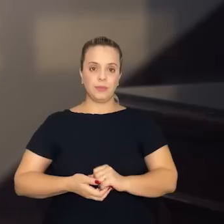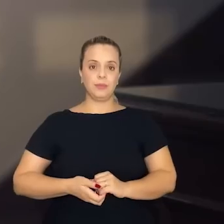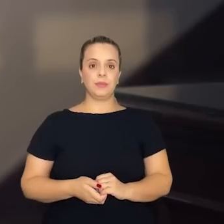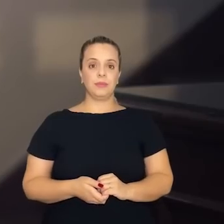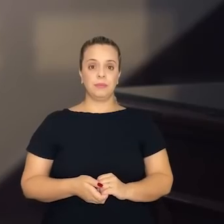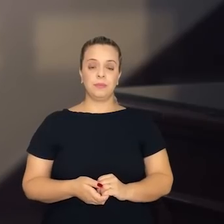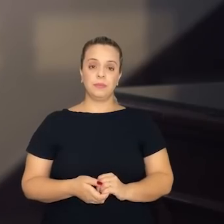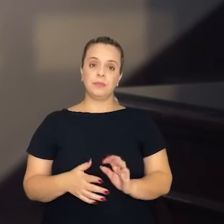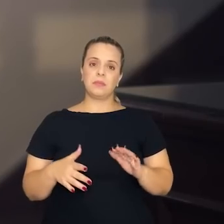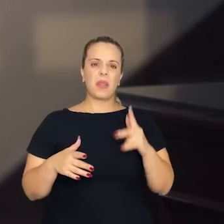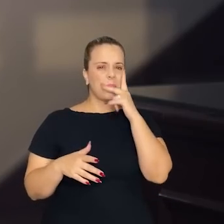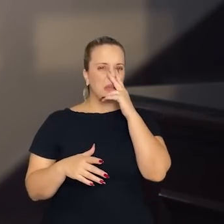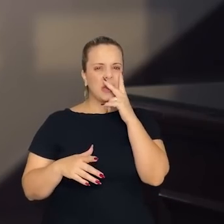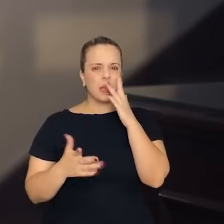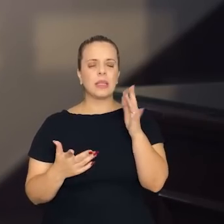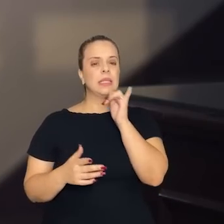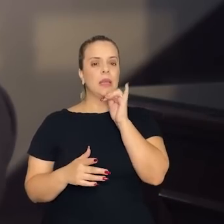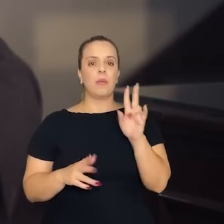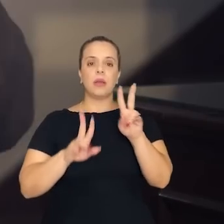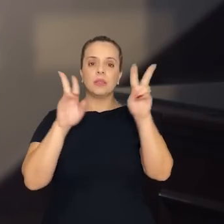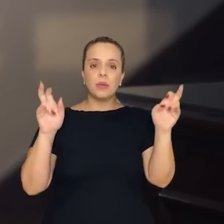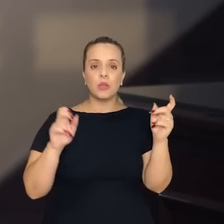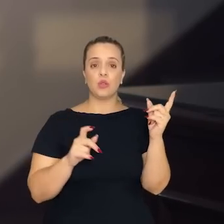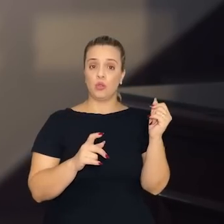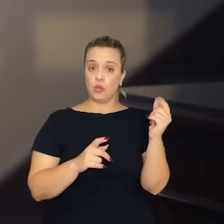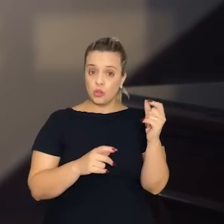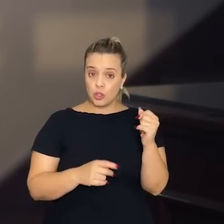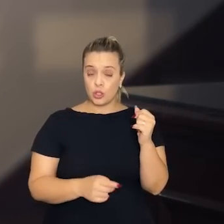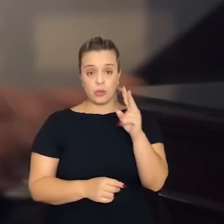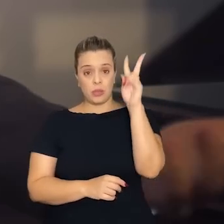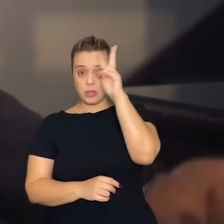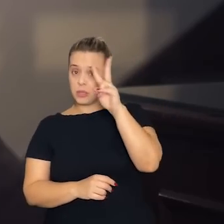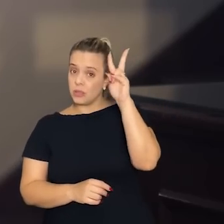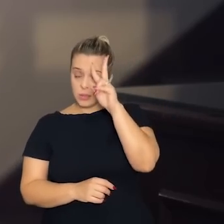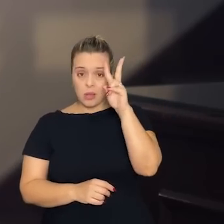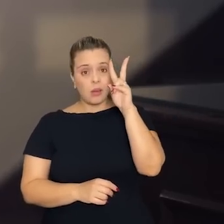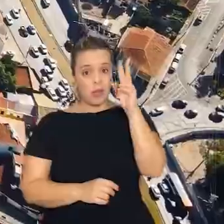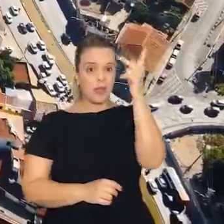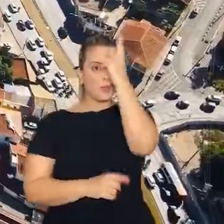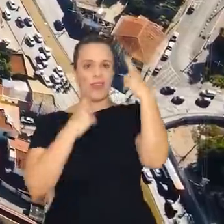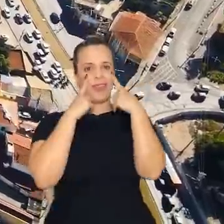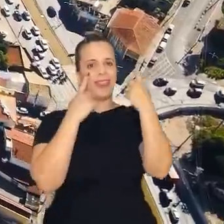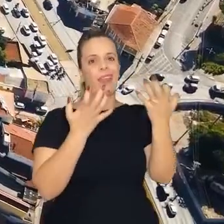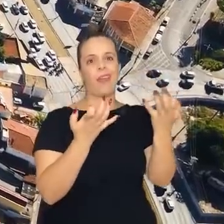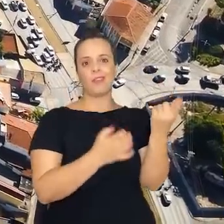Entre o dinheiro e a história, prevaleceu o interesse econômico.